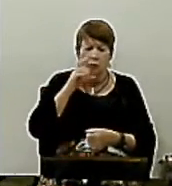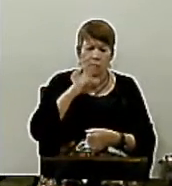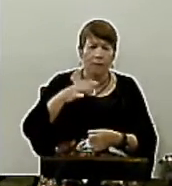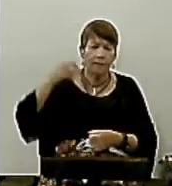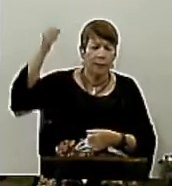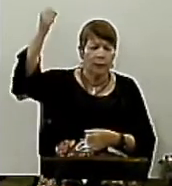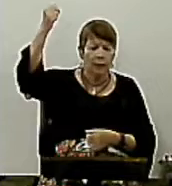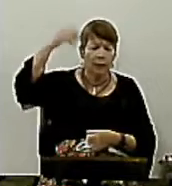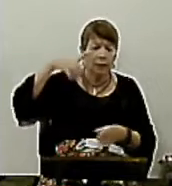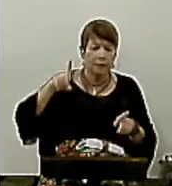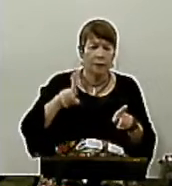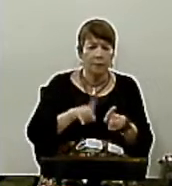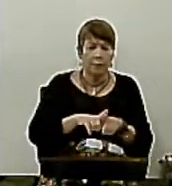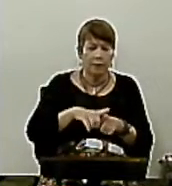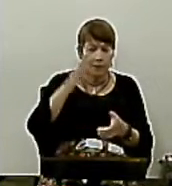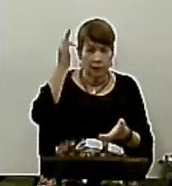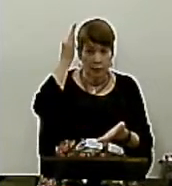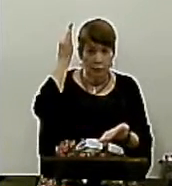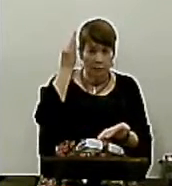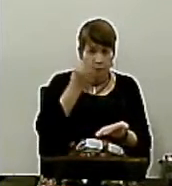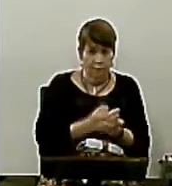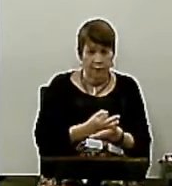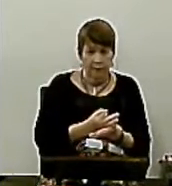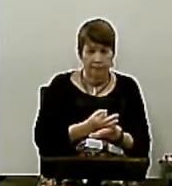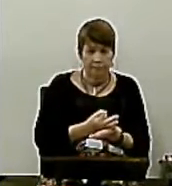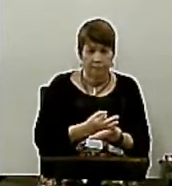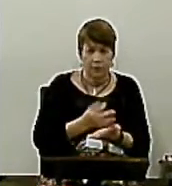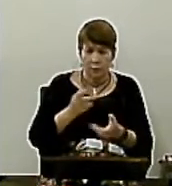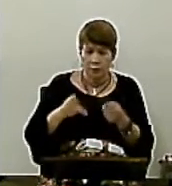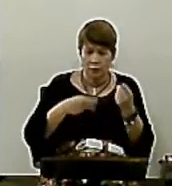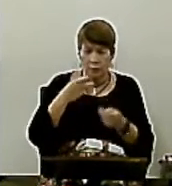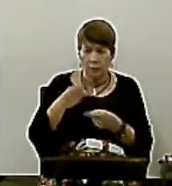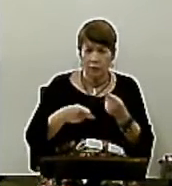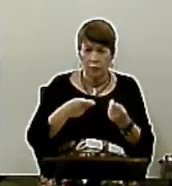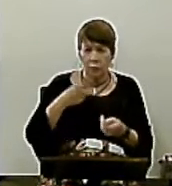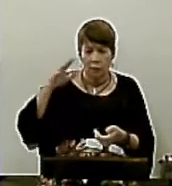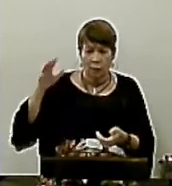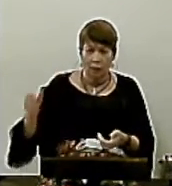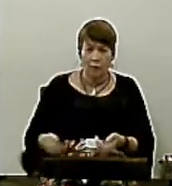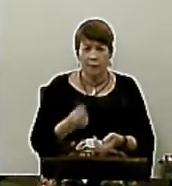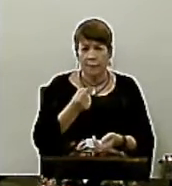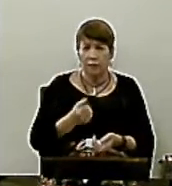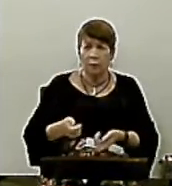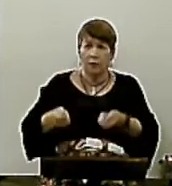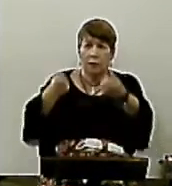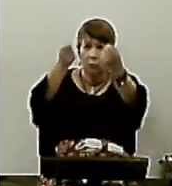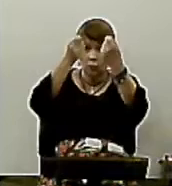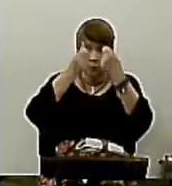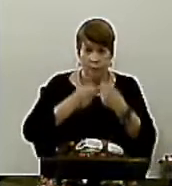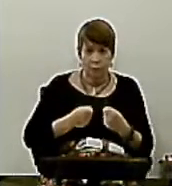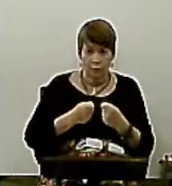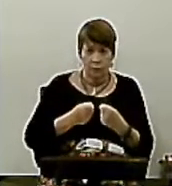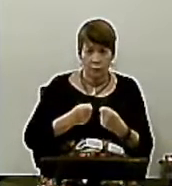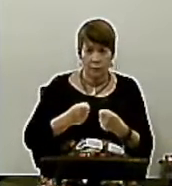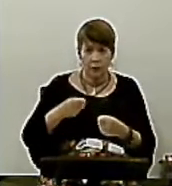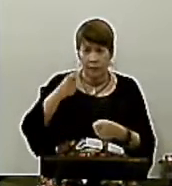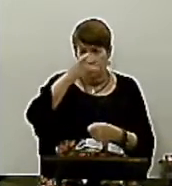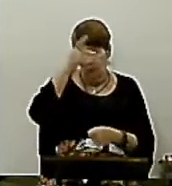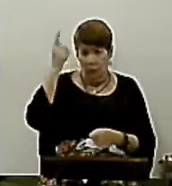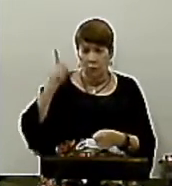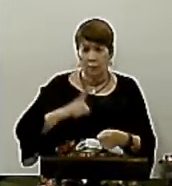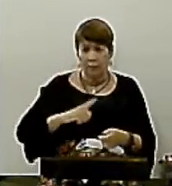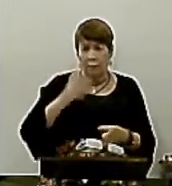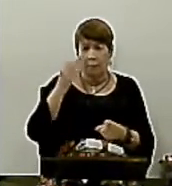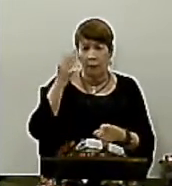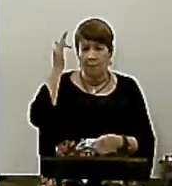pela fé, afirmando que a salvação é gratuitamente concedida por Deus em resposta à fé, que se fundamenta em